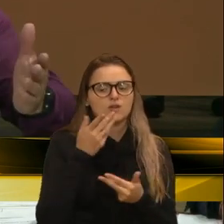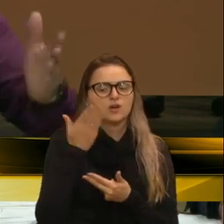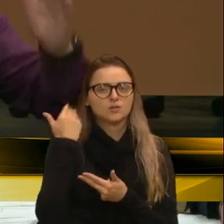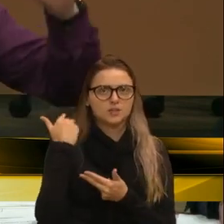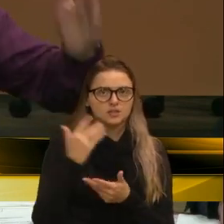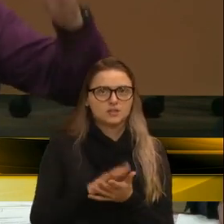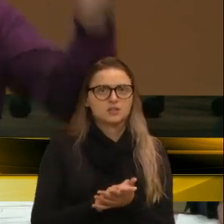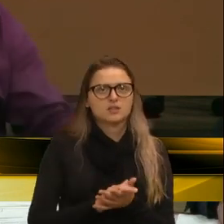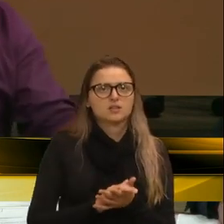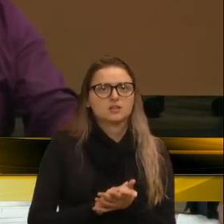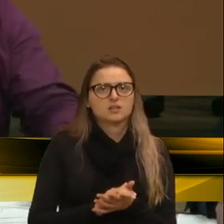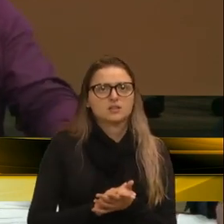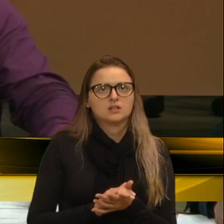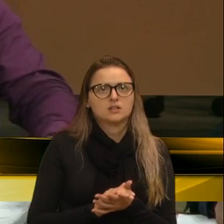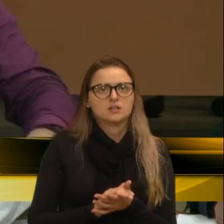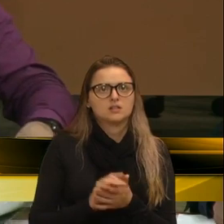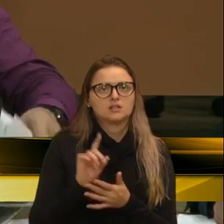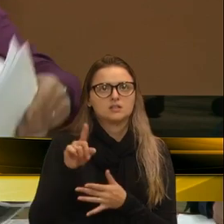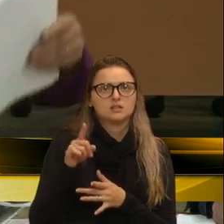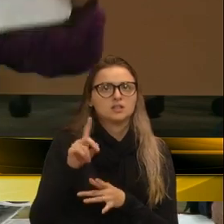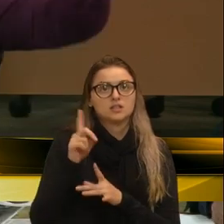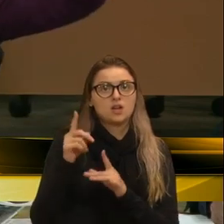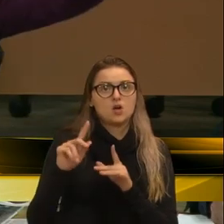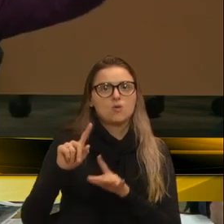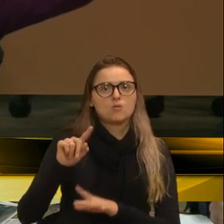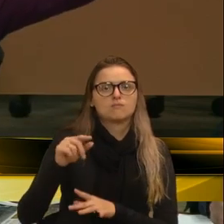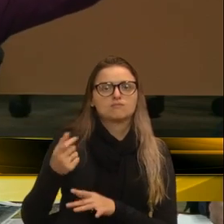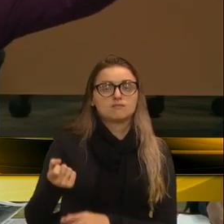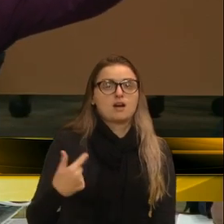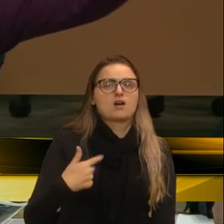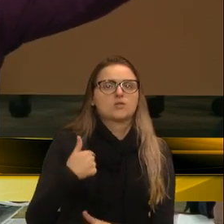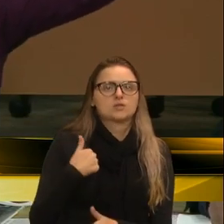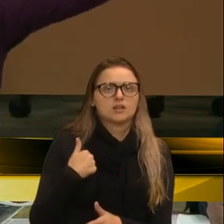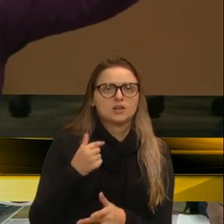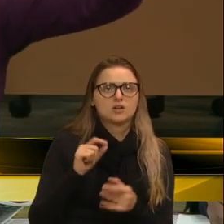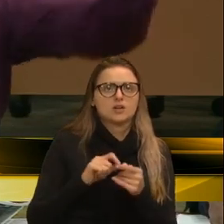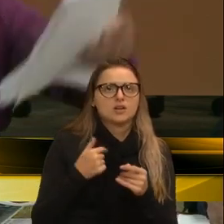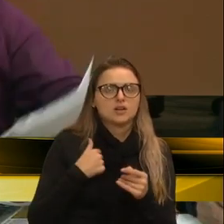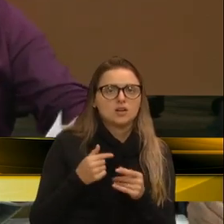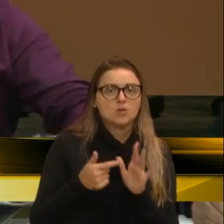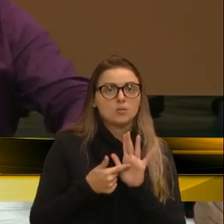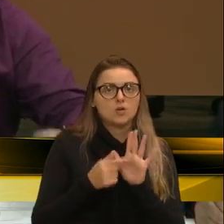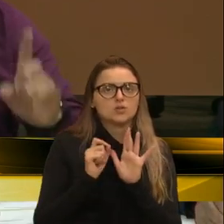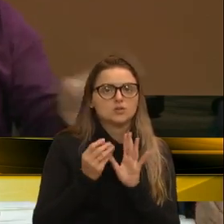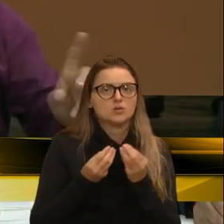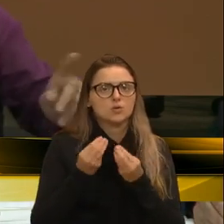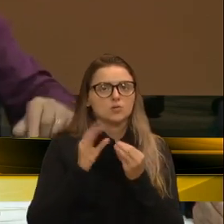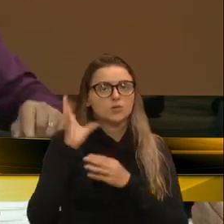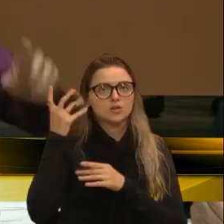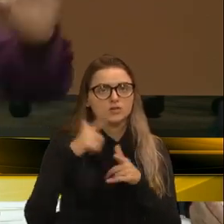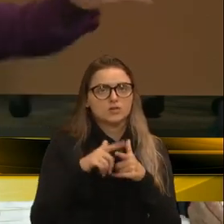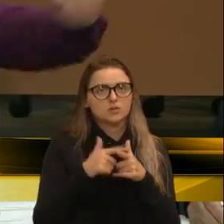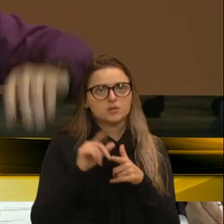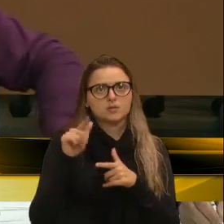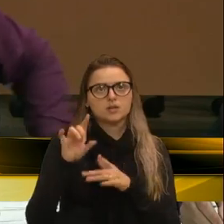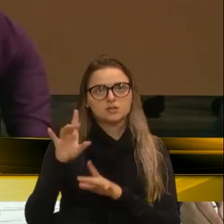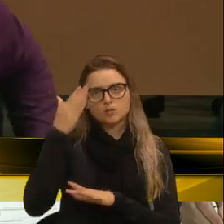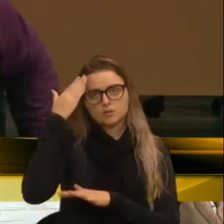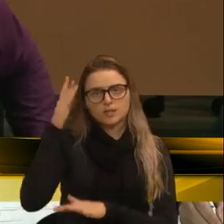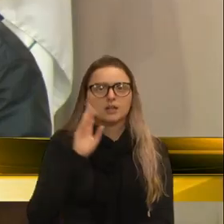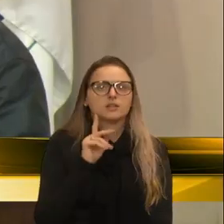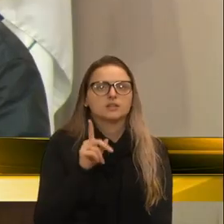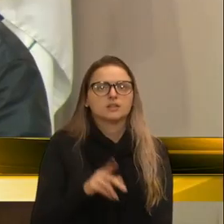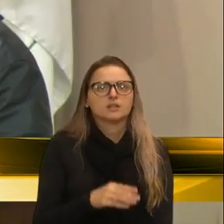outro, não procura eu, porque eu mostro e mostro o caminho para resolver o problema. Isso, isso. Obrigado pela